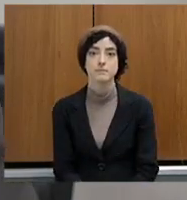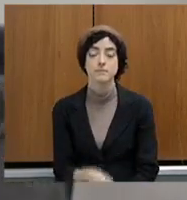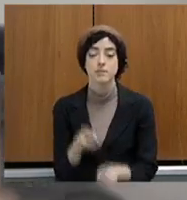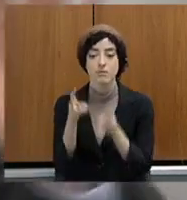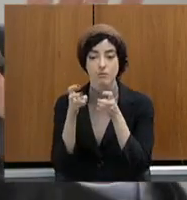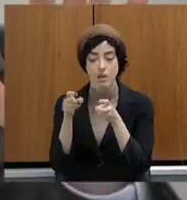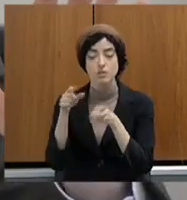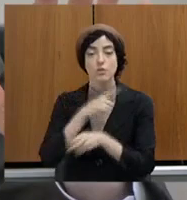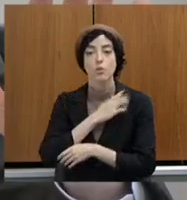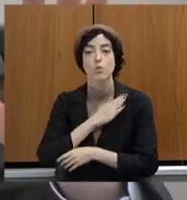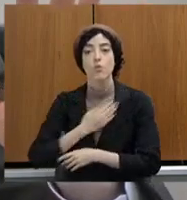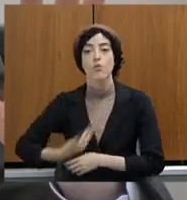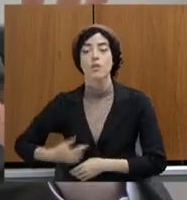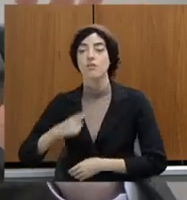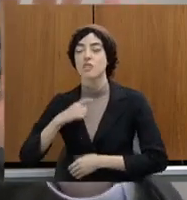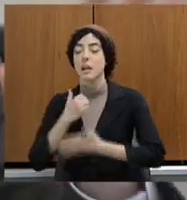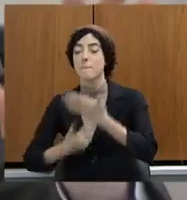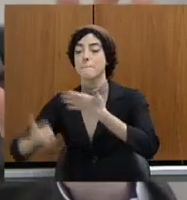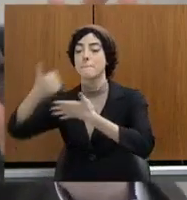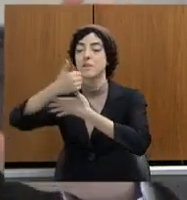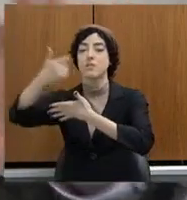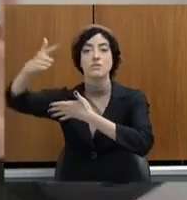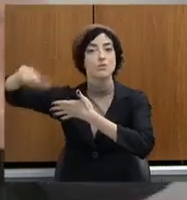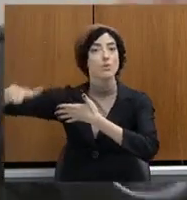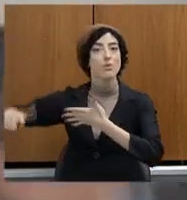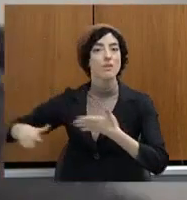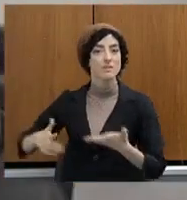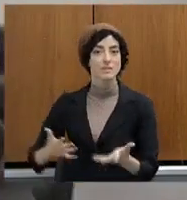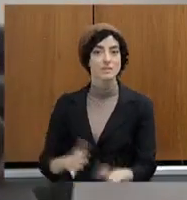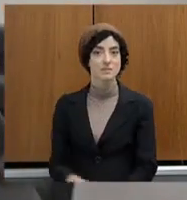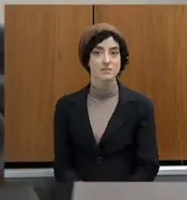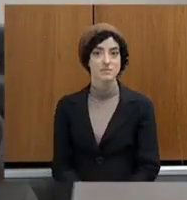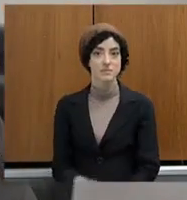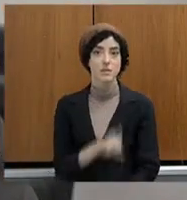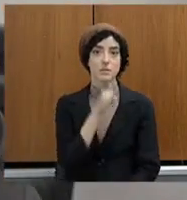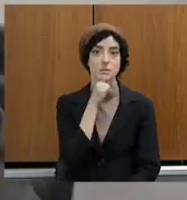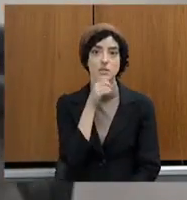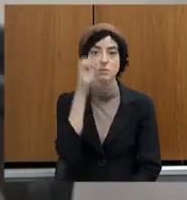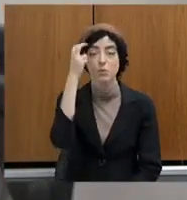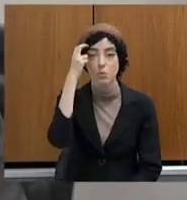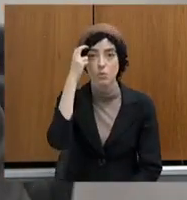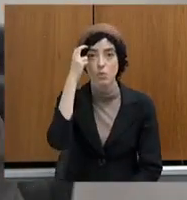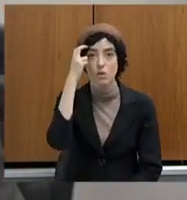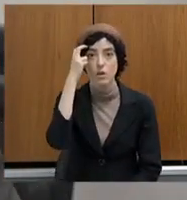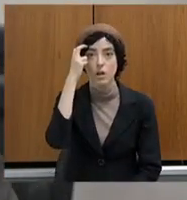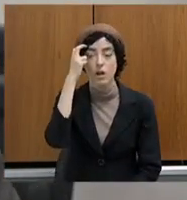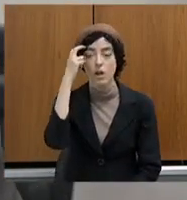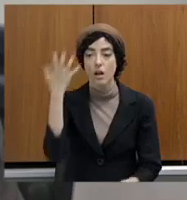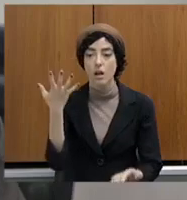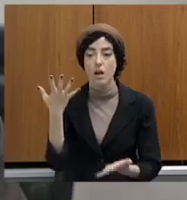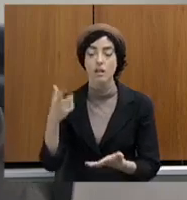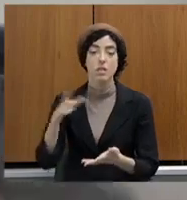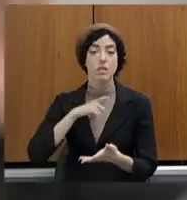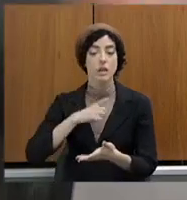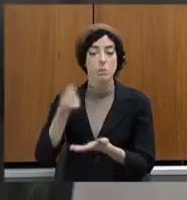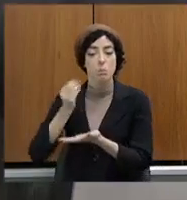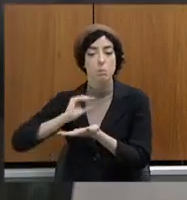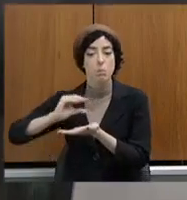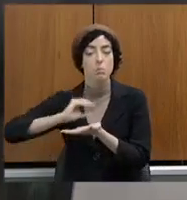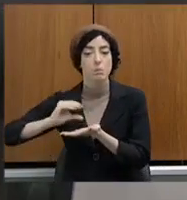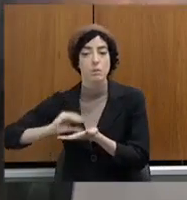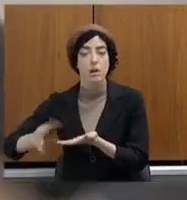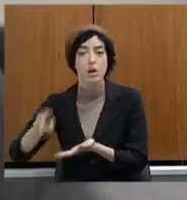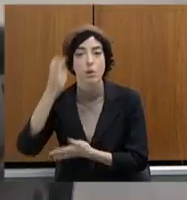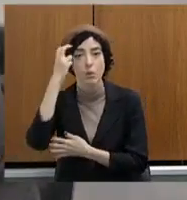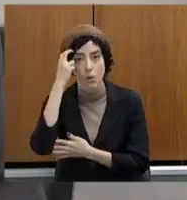Vamos destinar dinheiro para a cultura? Esquece. Vai para a segurança. Deixa a cultura lá